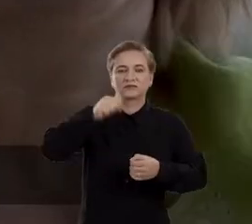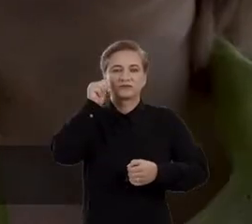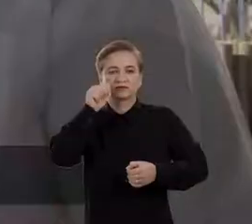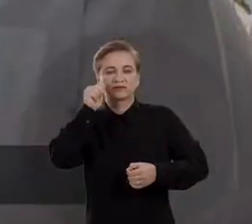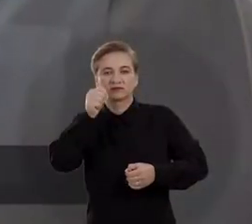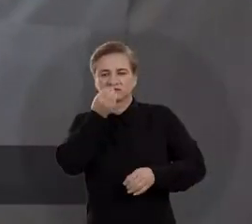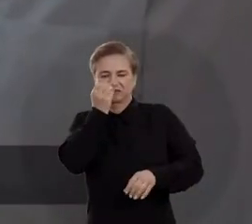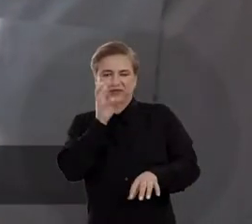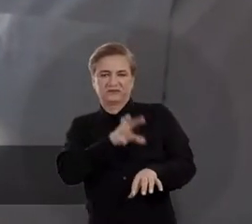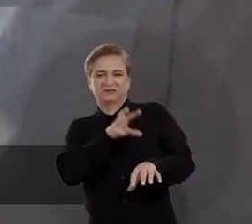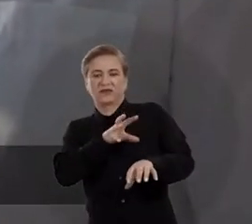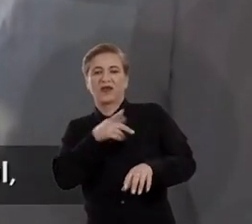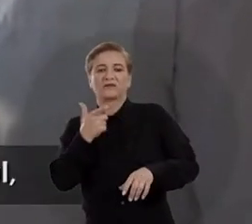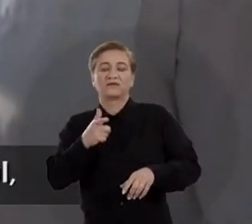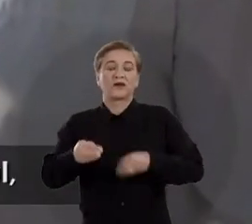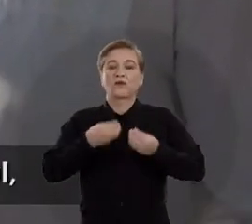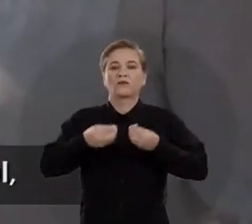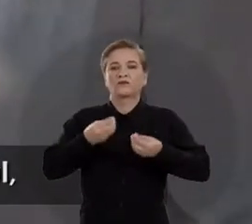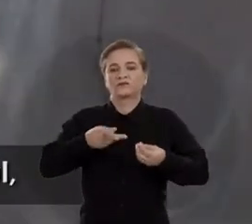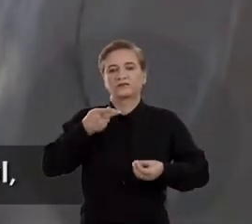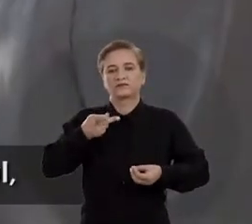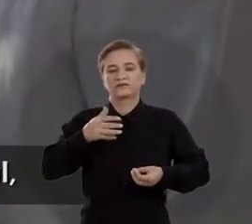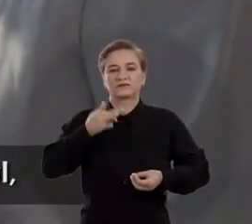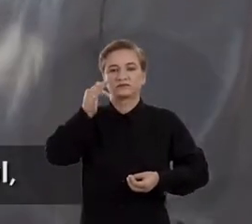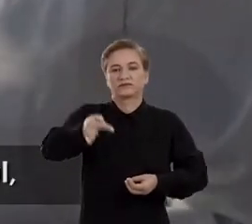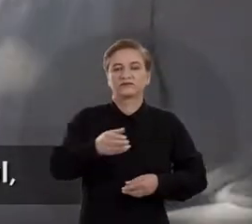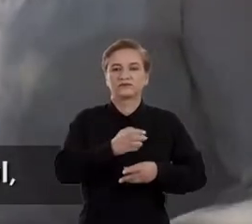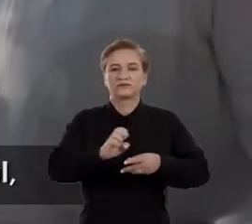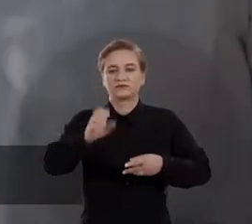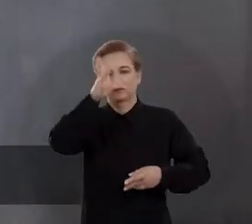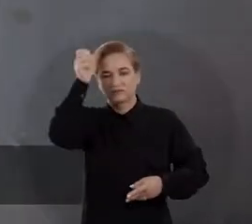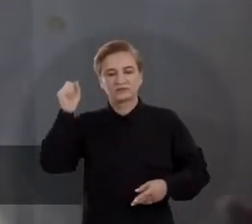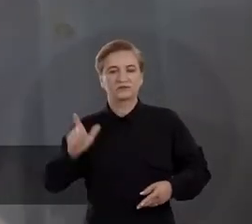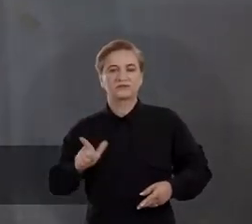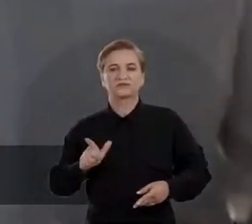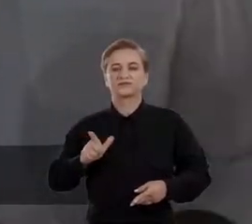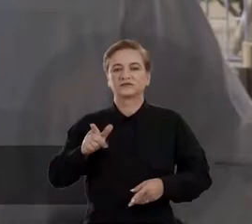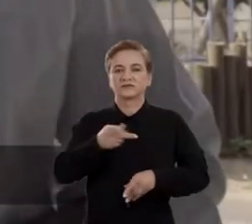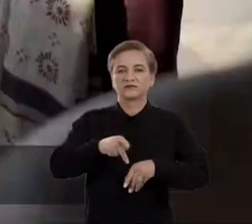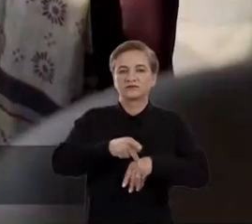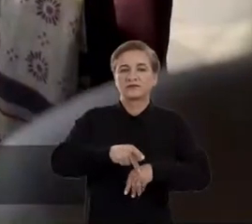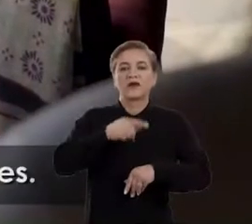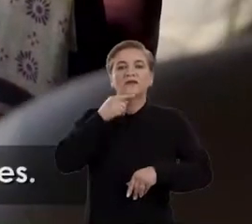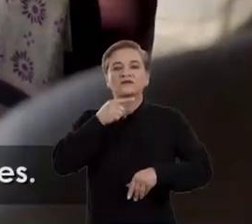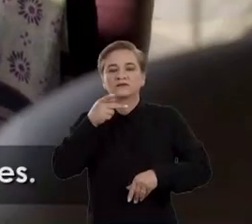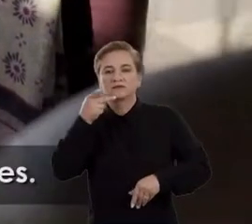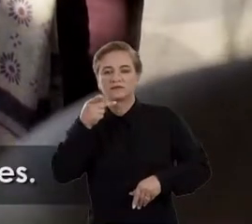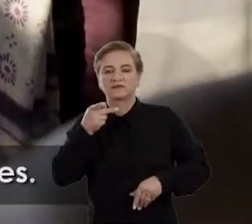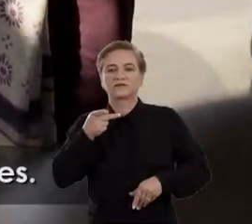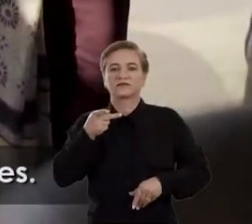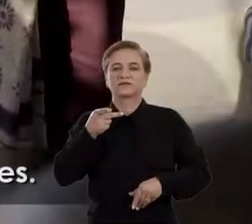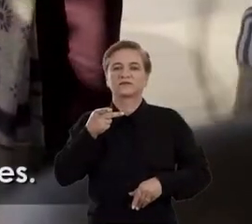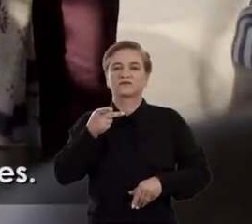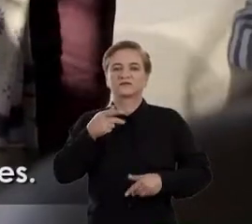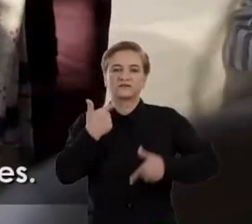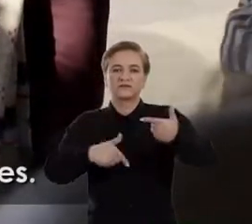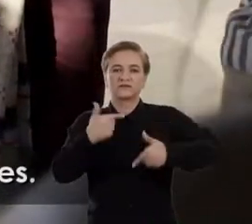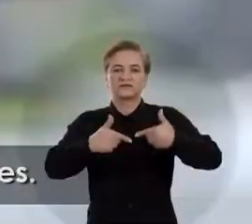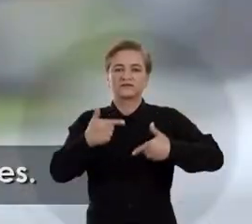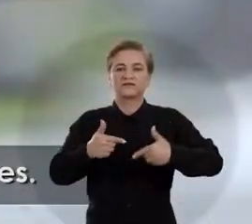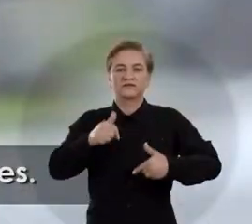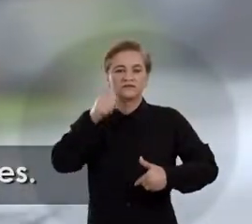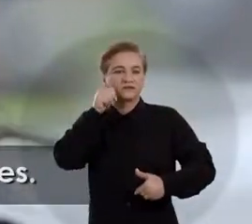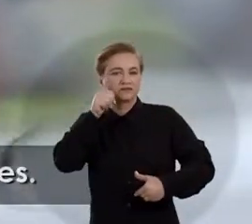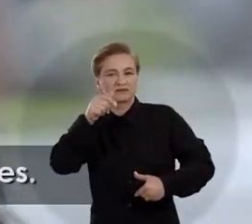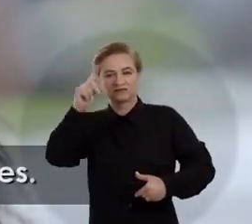mulheres. Não tem como falar do futuro do Estado do Mato Grosso do falar do futuro do nosso país, sem falar, sem pensar